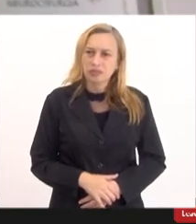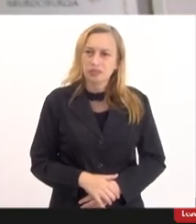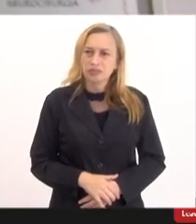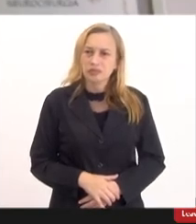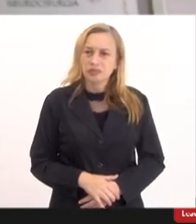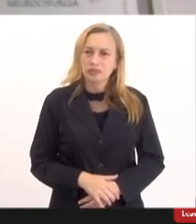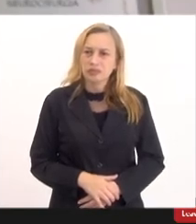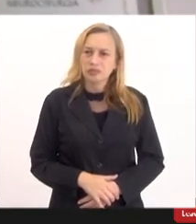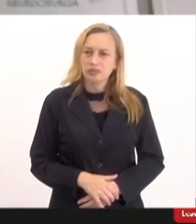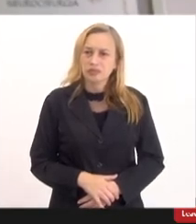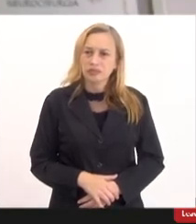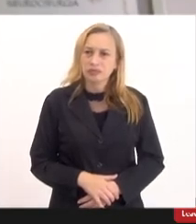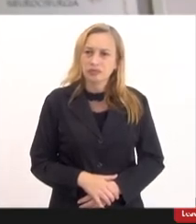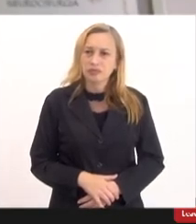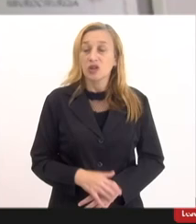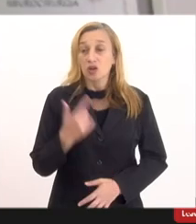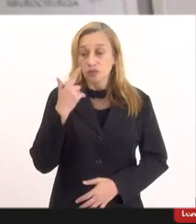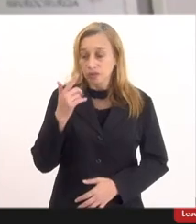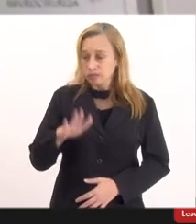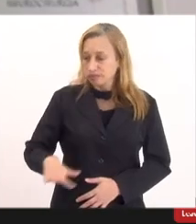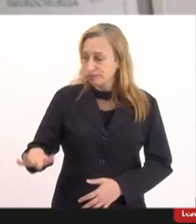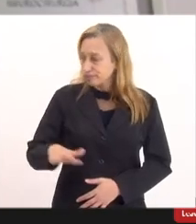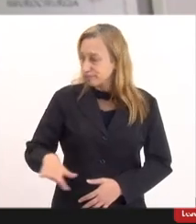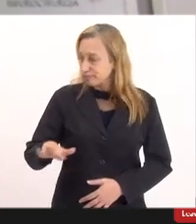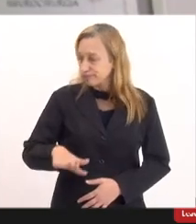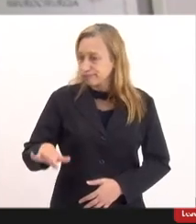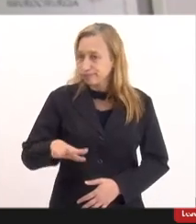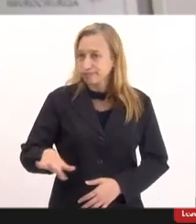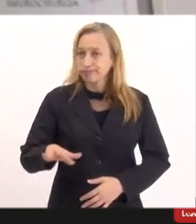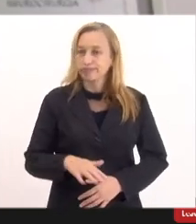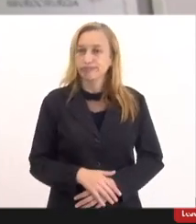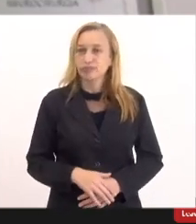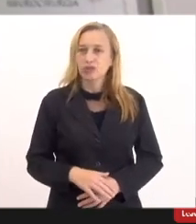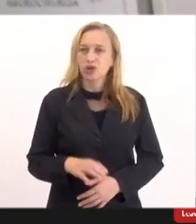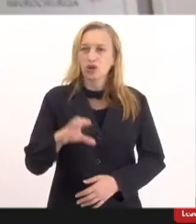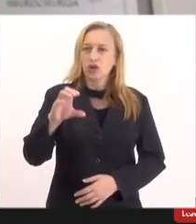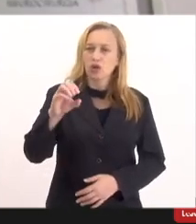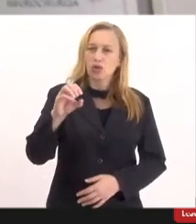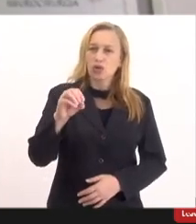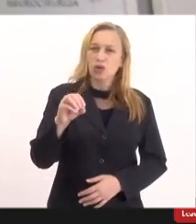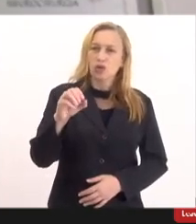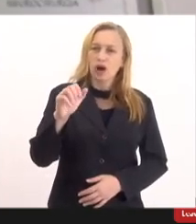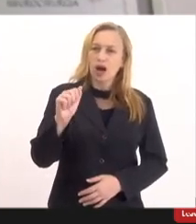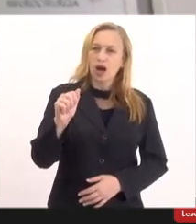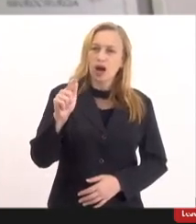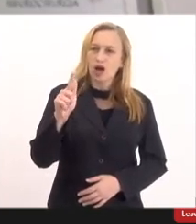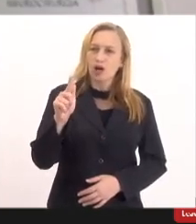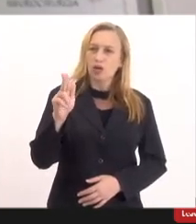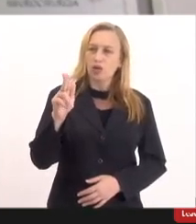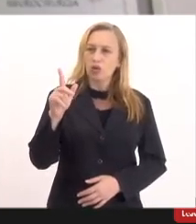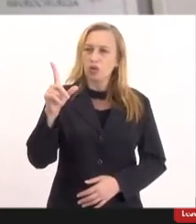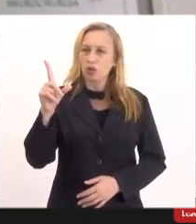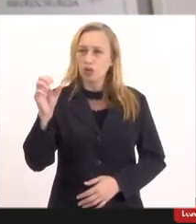e visto que essa criança tinha coágulos pelo cérebro todo